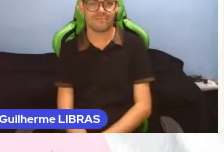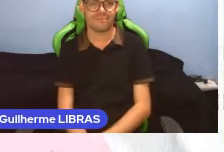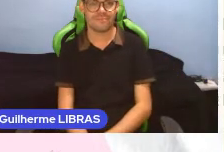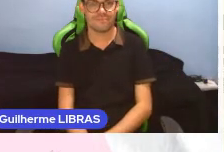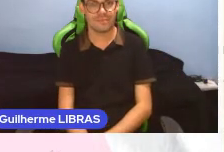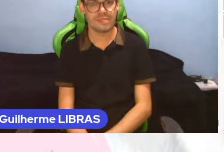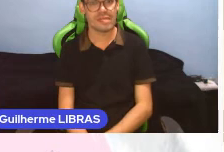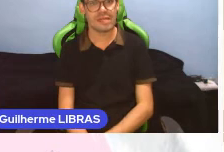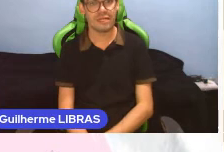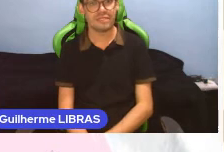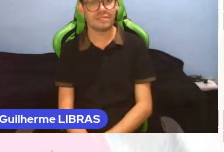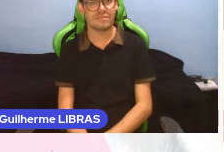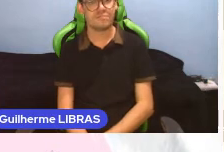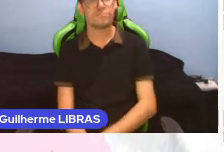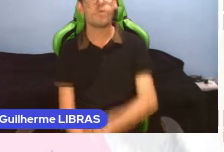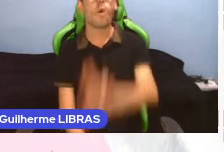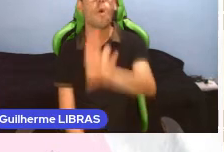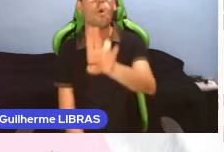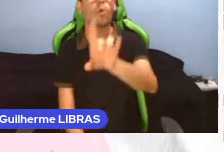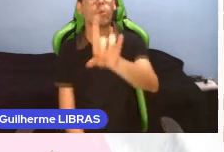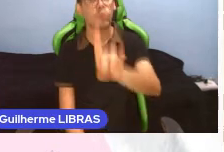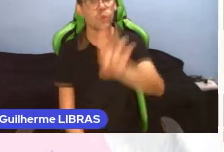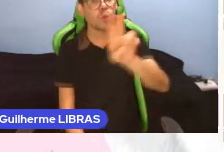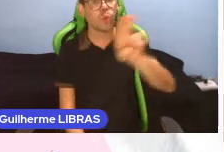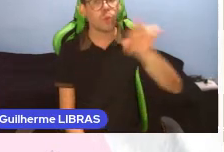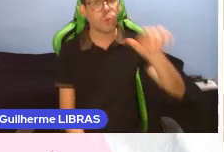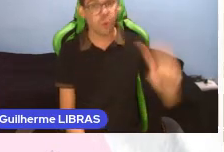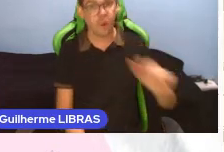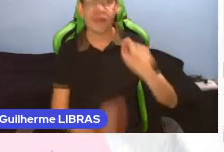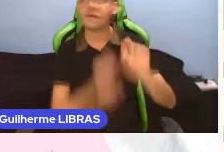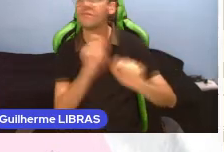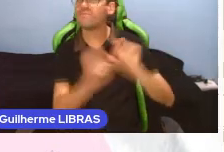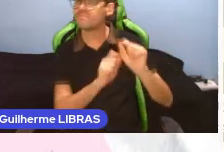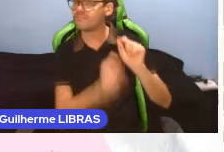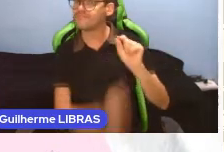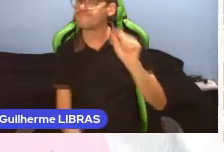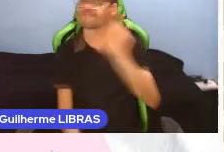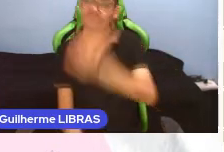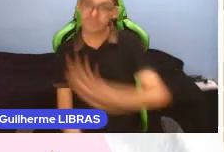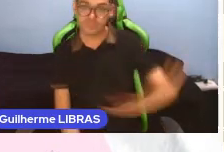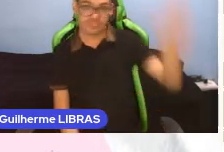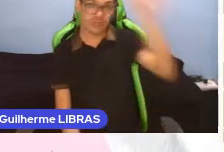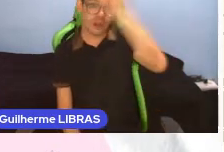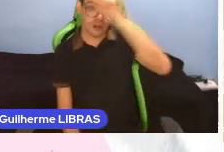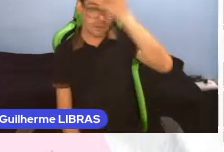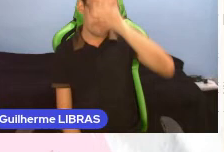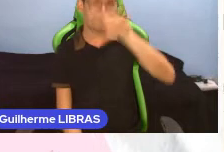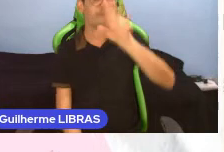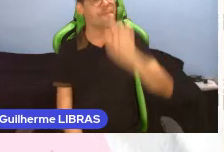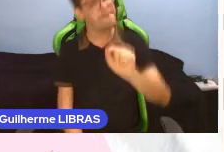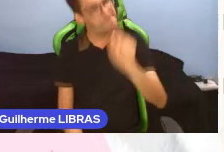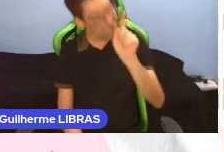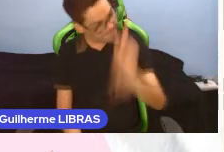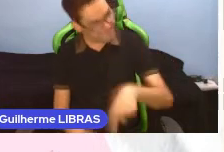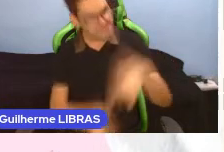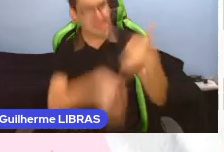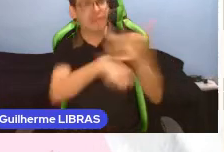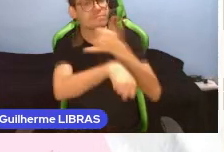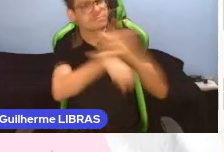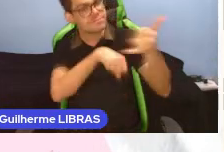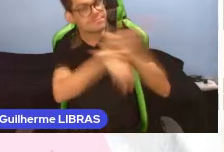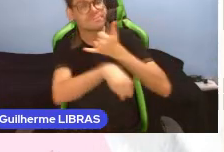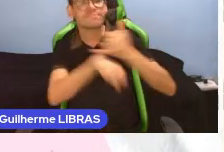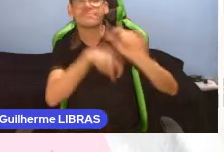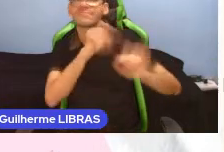2º, o desenho universal para a aprendizagem. É um conjunto de princípios, estratégias e